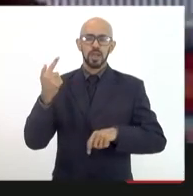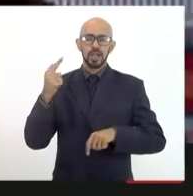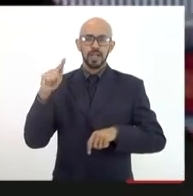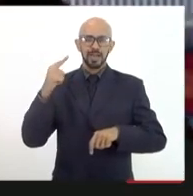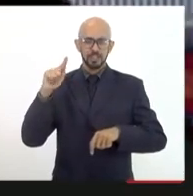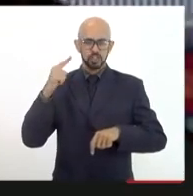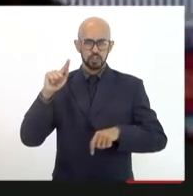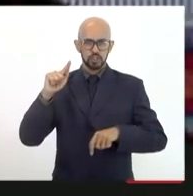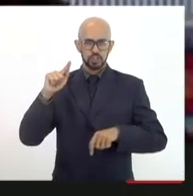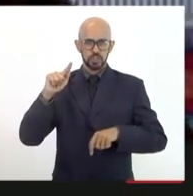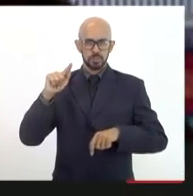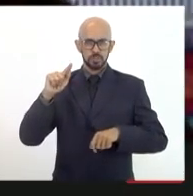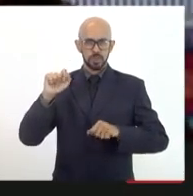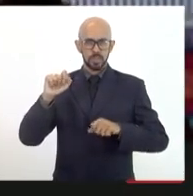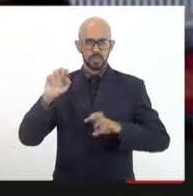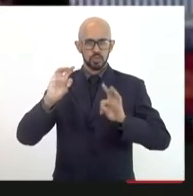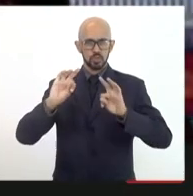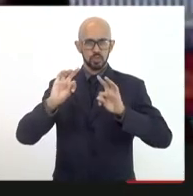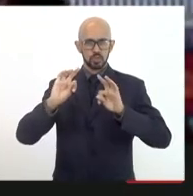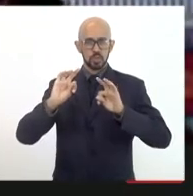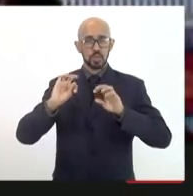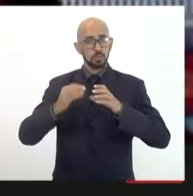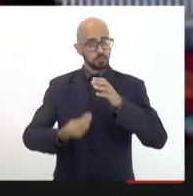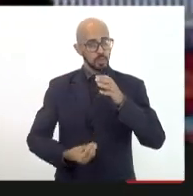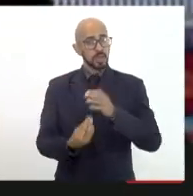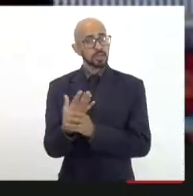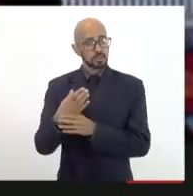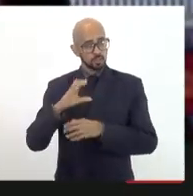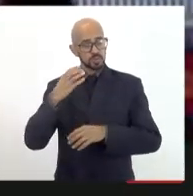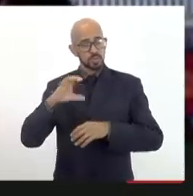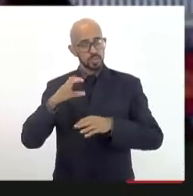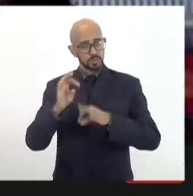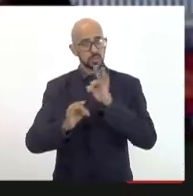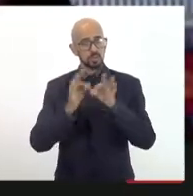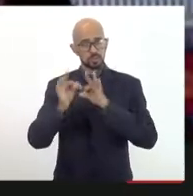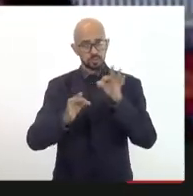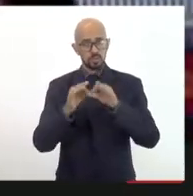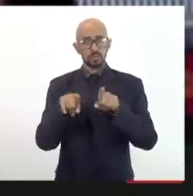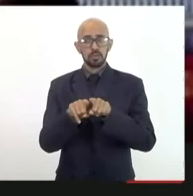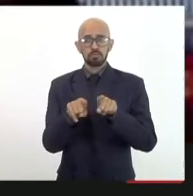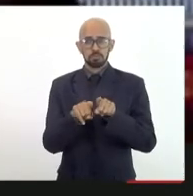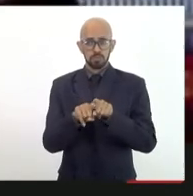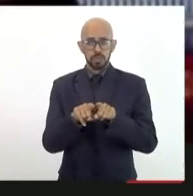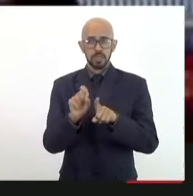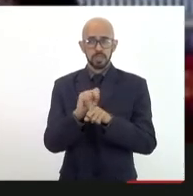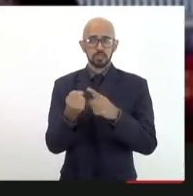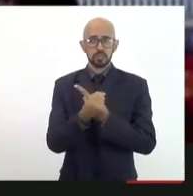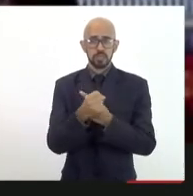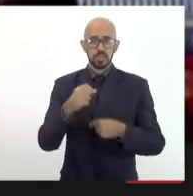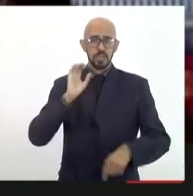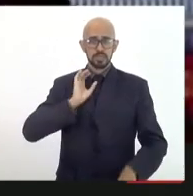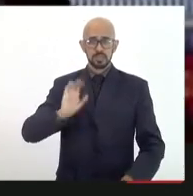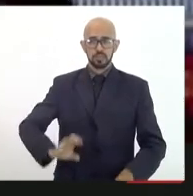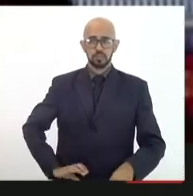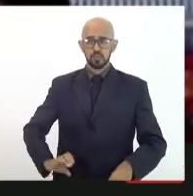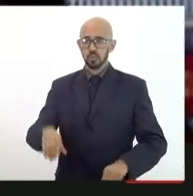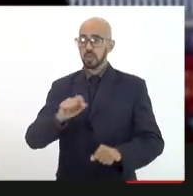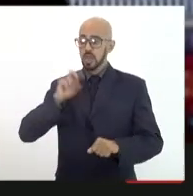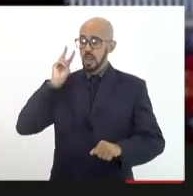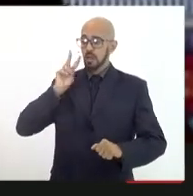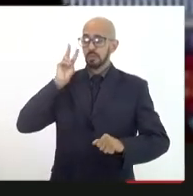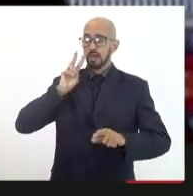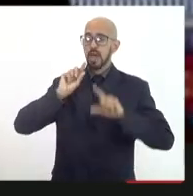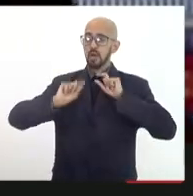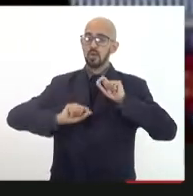ciência e tecnologia e a partir também da presença da sociedade civil que eu acho fundamental inclusive lembrando que a gente